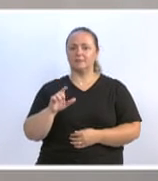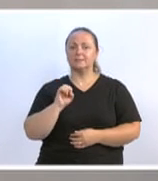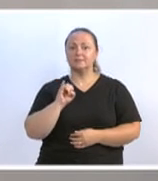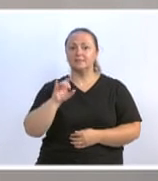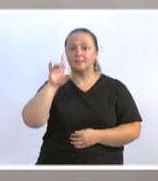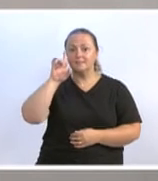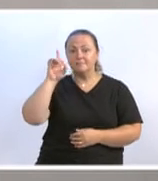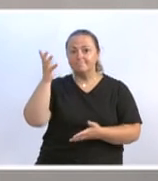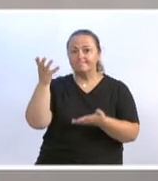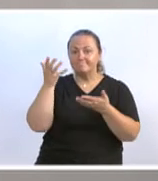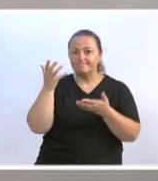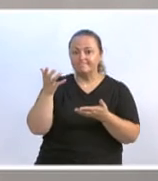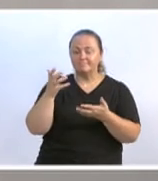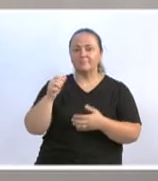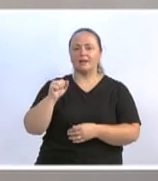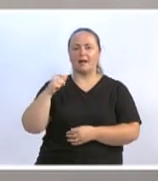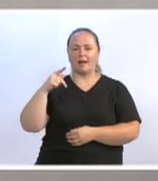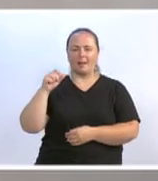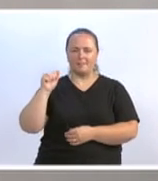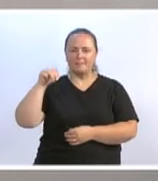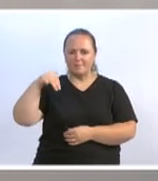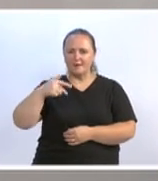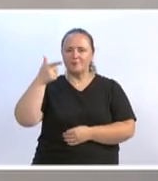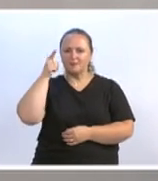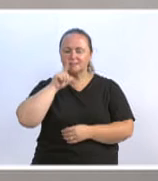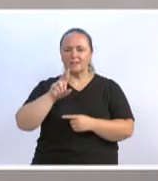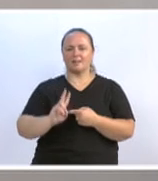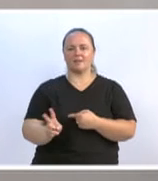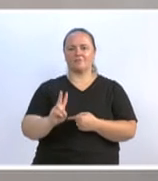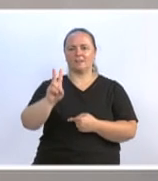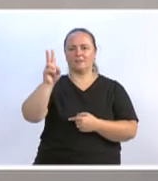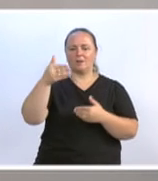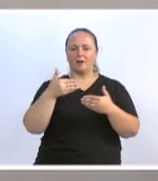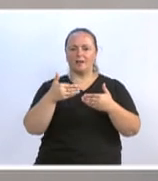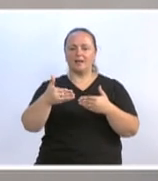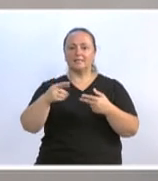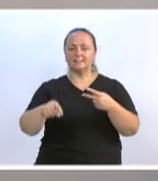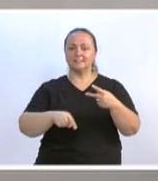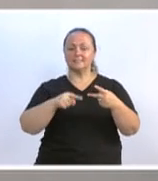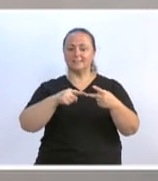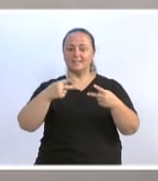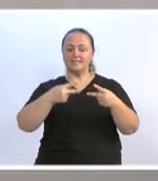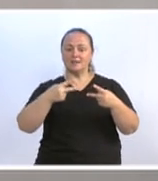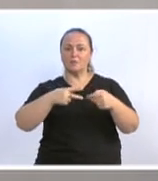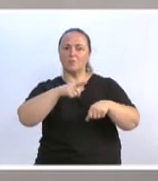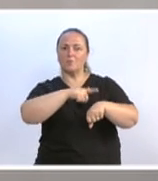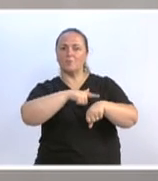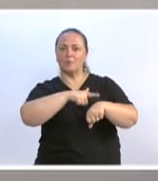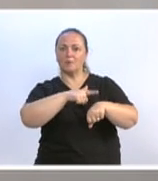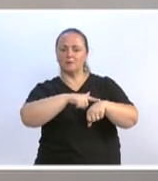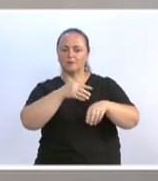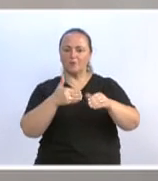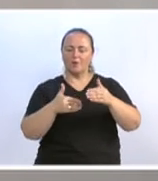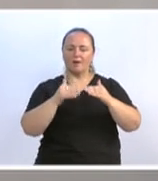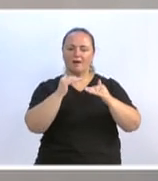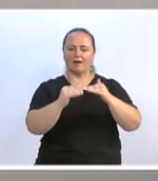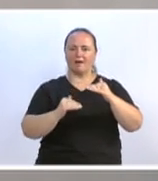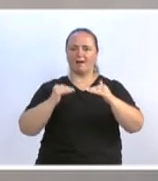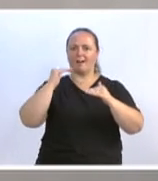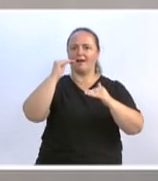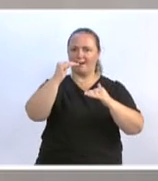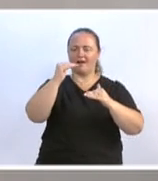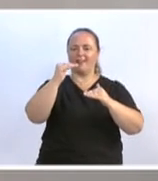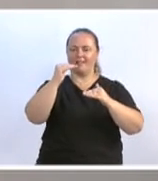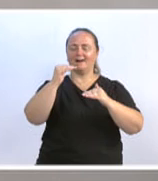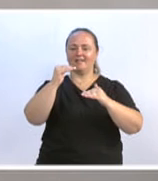quiser, a APAM consiga a vitória, estará classificada para a próxima fase, para a próxima fase da